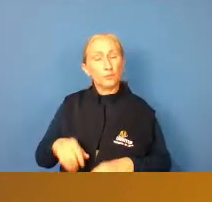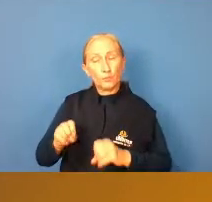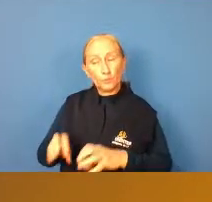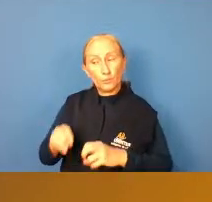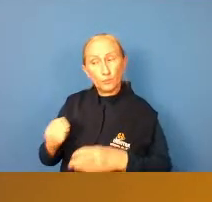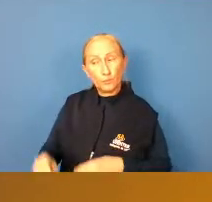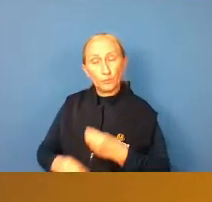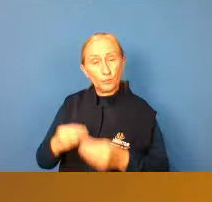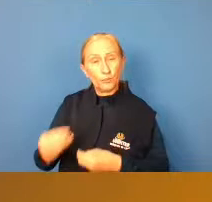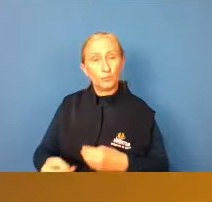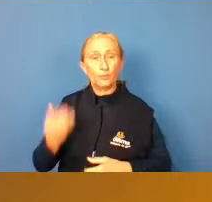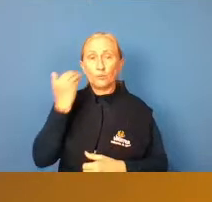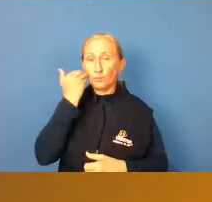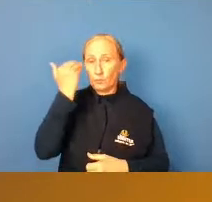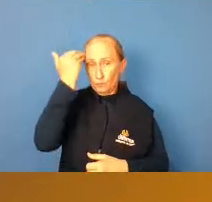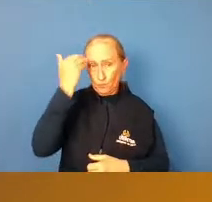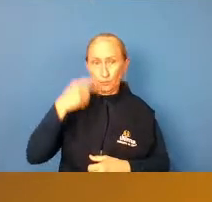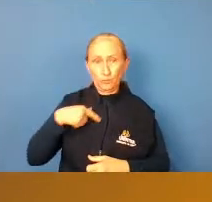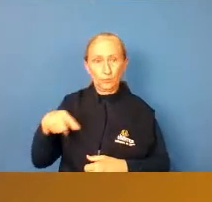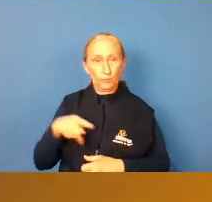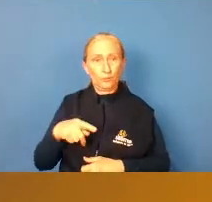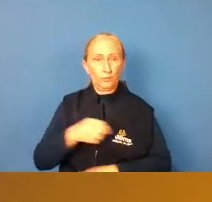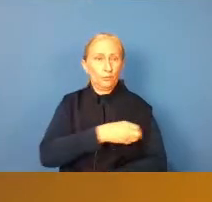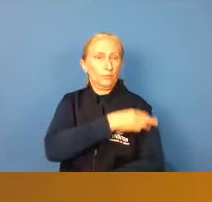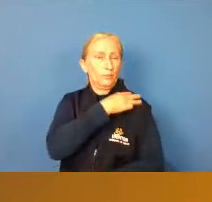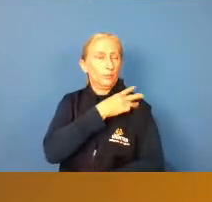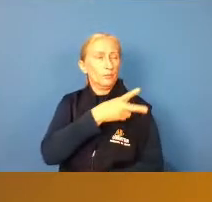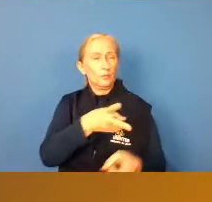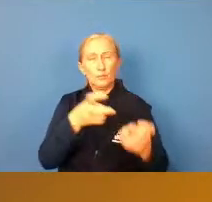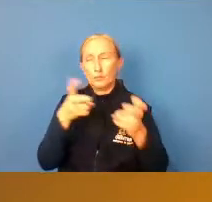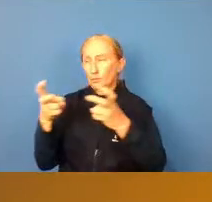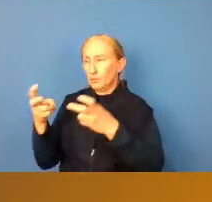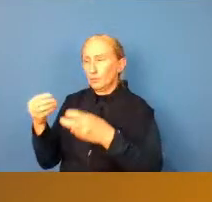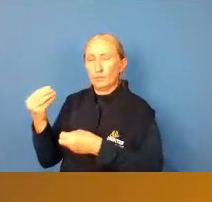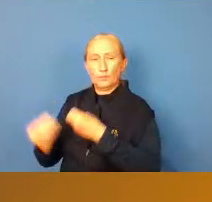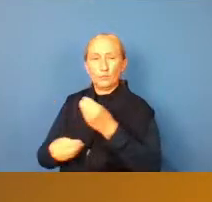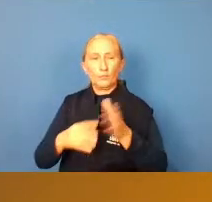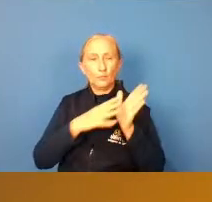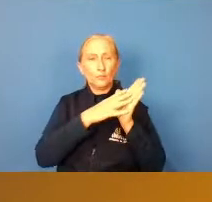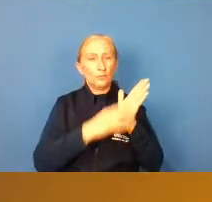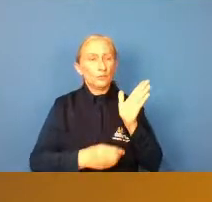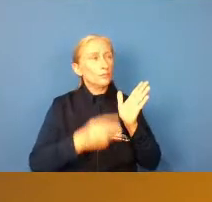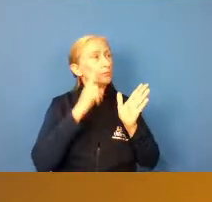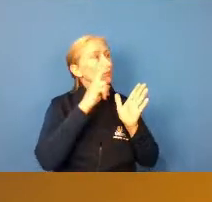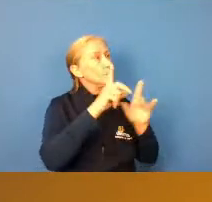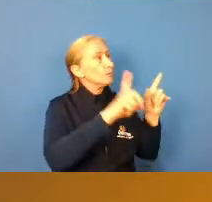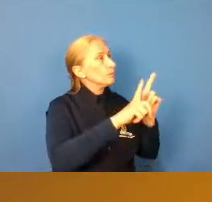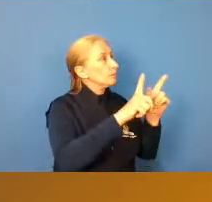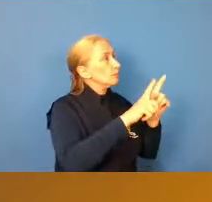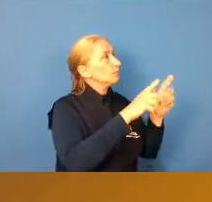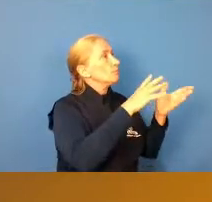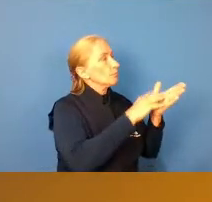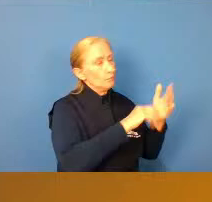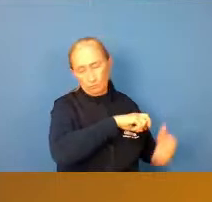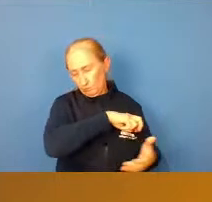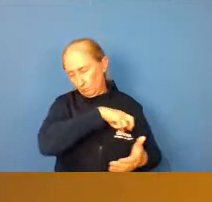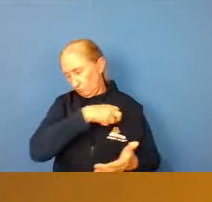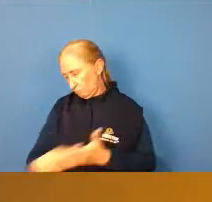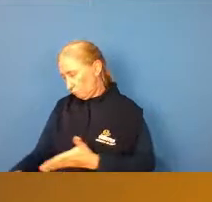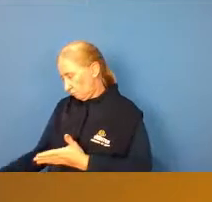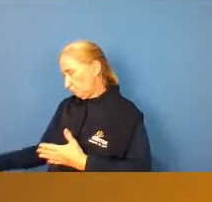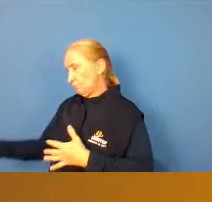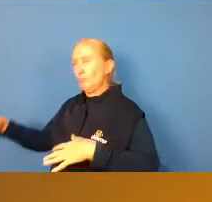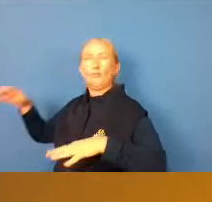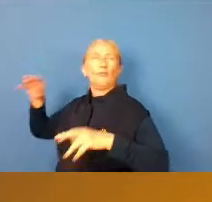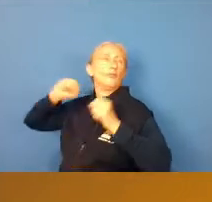aquela ali principalmente os adolescentes eu que sou professora do ensino médio eu reparo muito eles copiam o que eles veem na TV eles se atiram no chão fazem todo